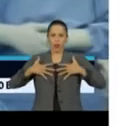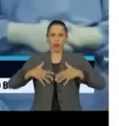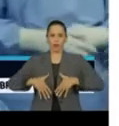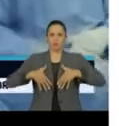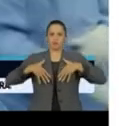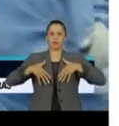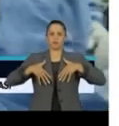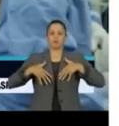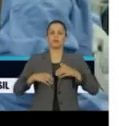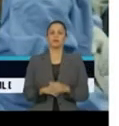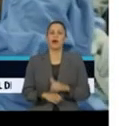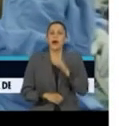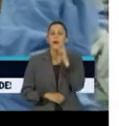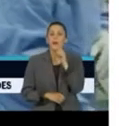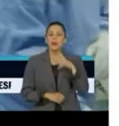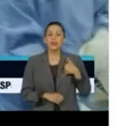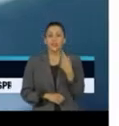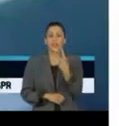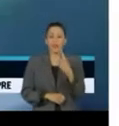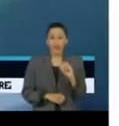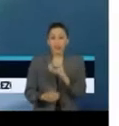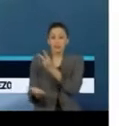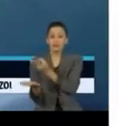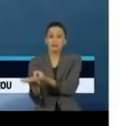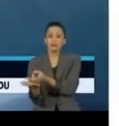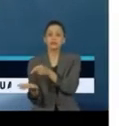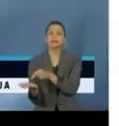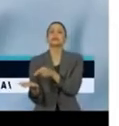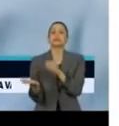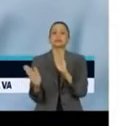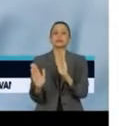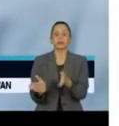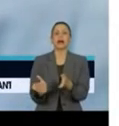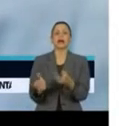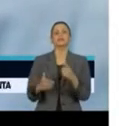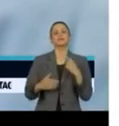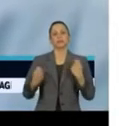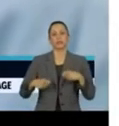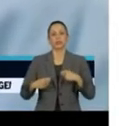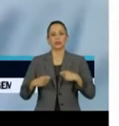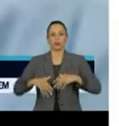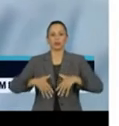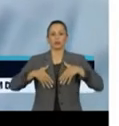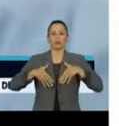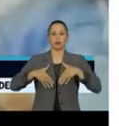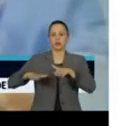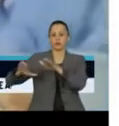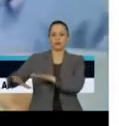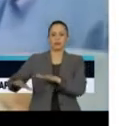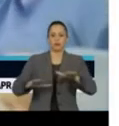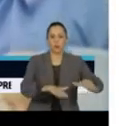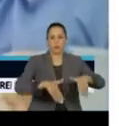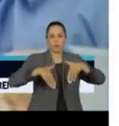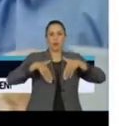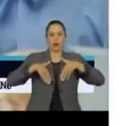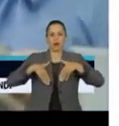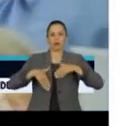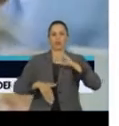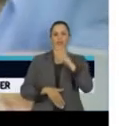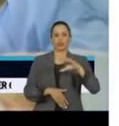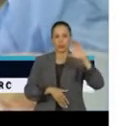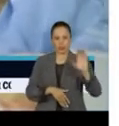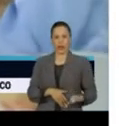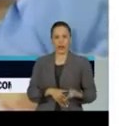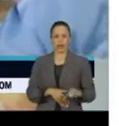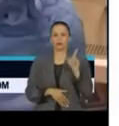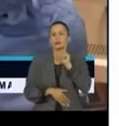paciente, uma jovem de apenas 20 anos, teve que ser submetida a um transplante duplo em Chicago, nos Estados Unidos, no